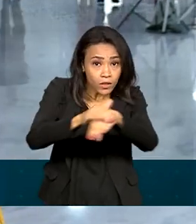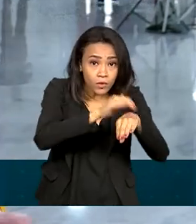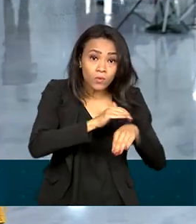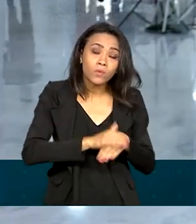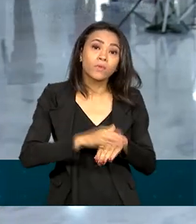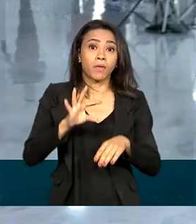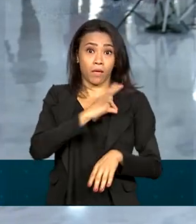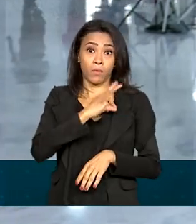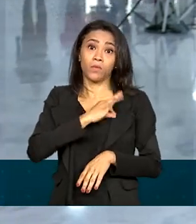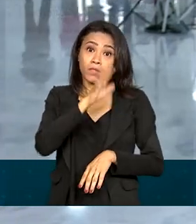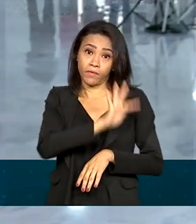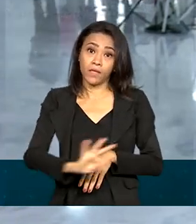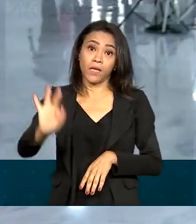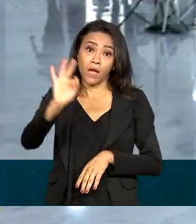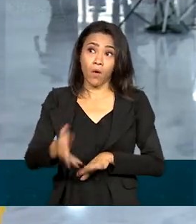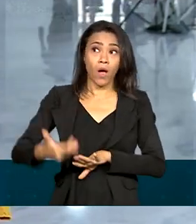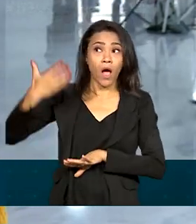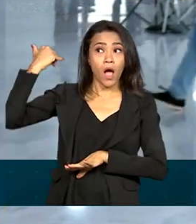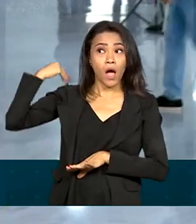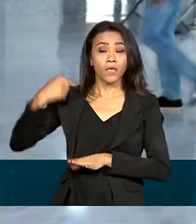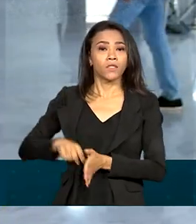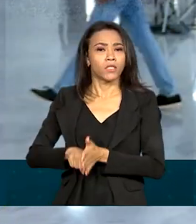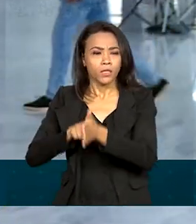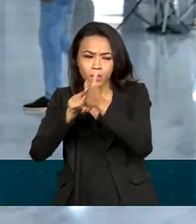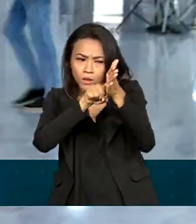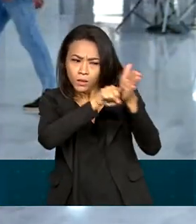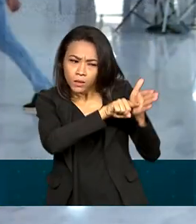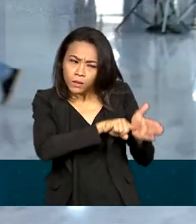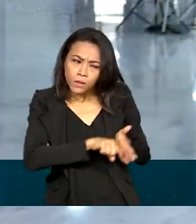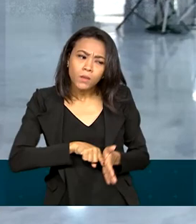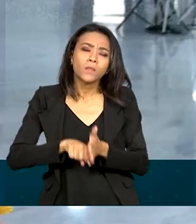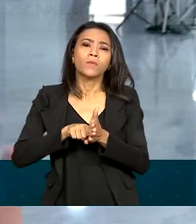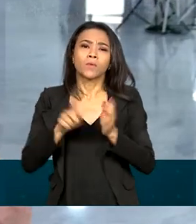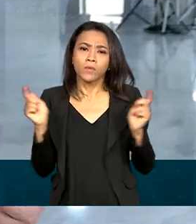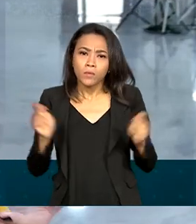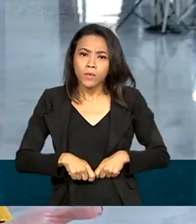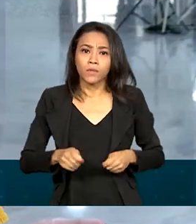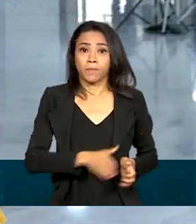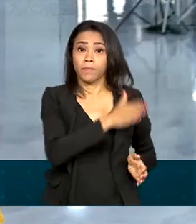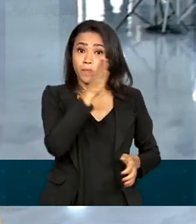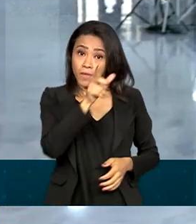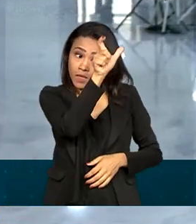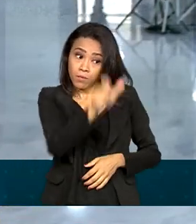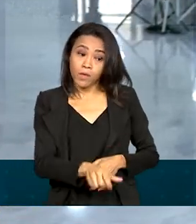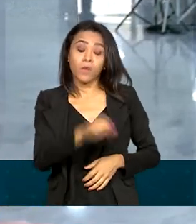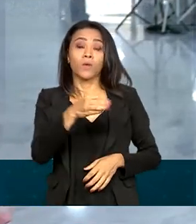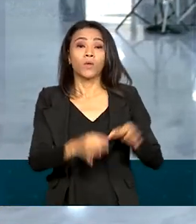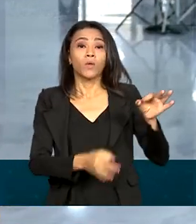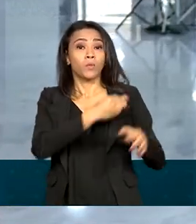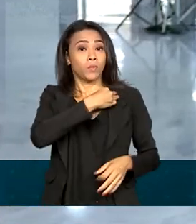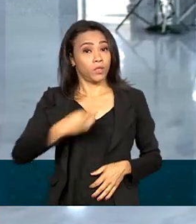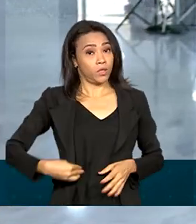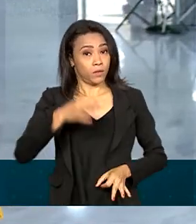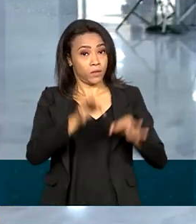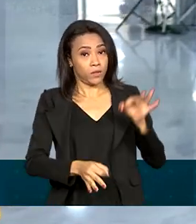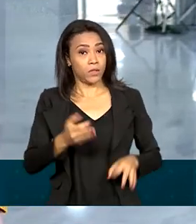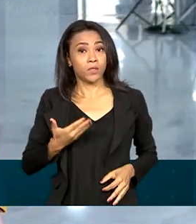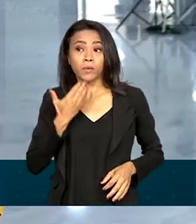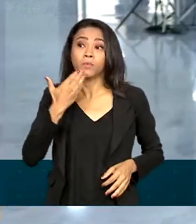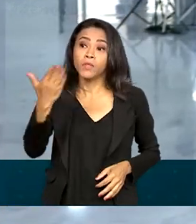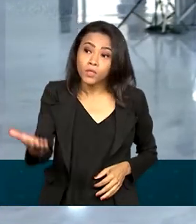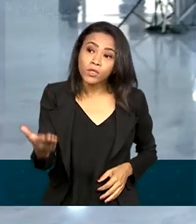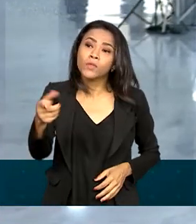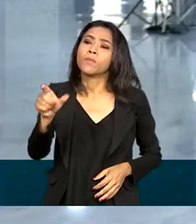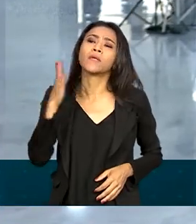Federal apure crimes anteriores, os chamados crimes pretéritos. Dino também confirmou o pedido de notificação aos